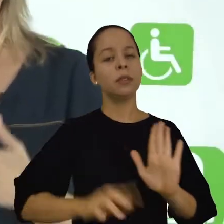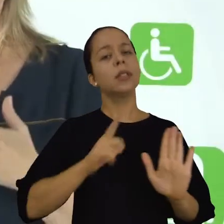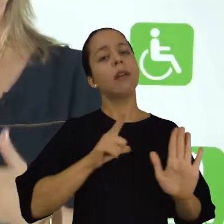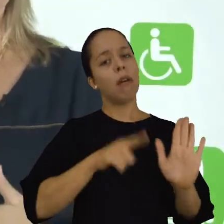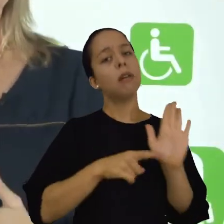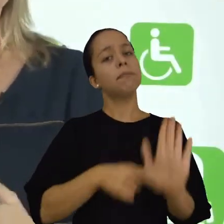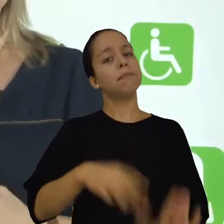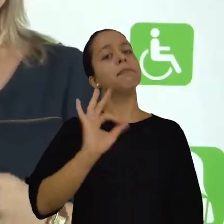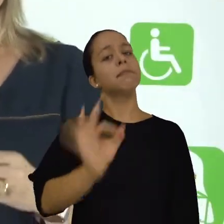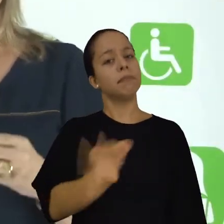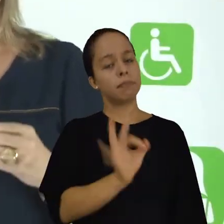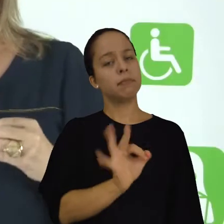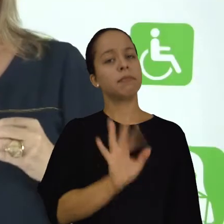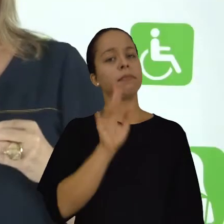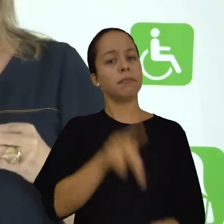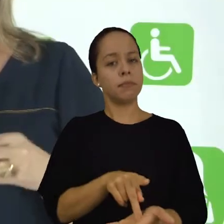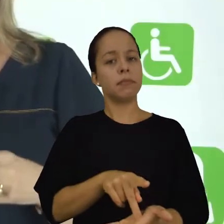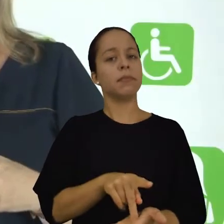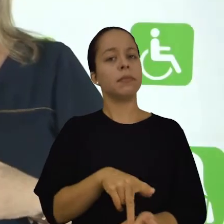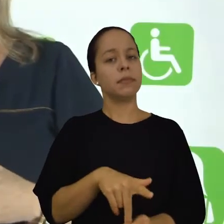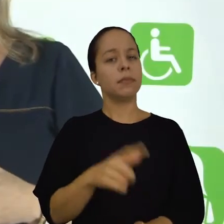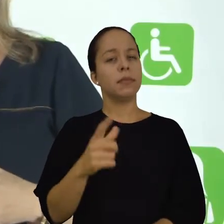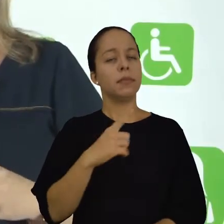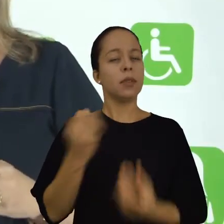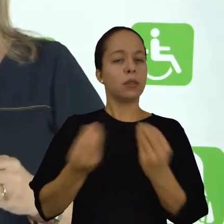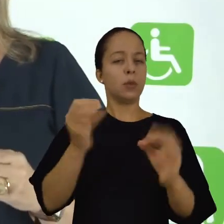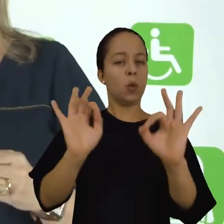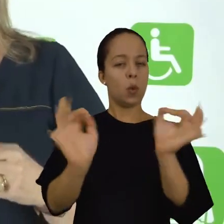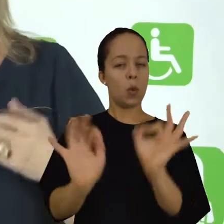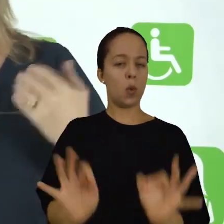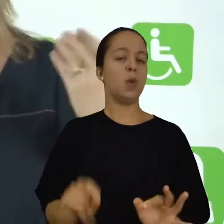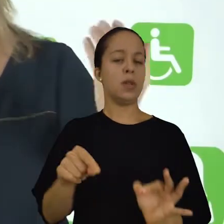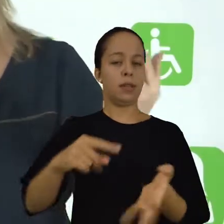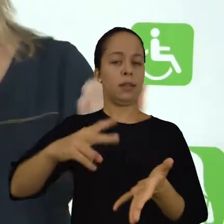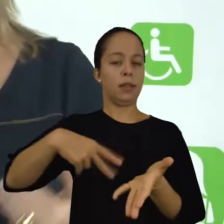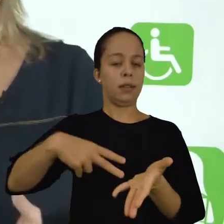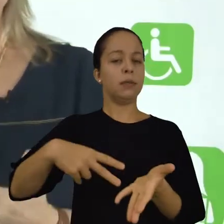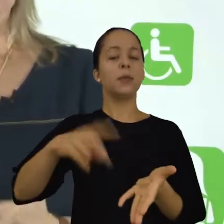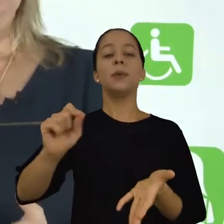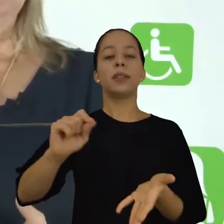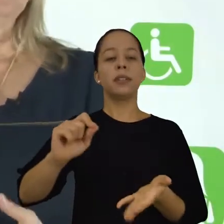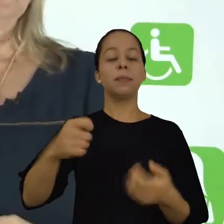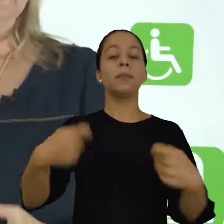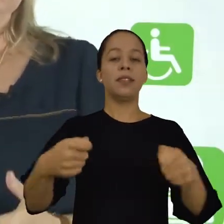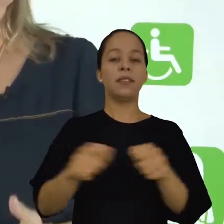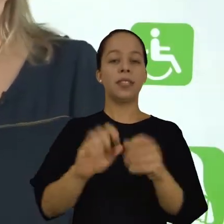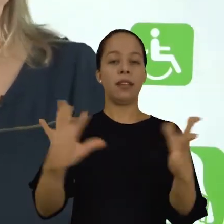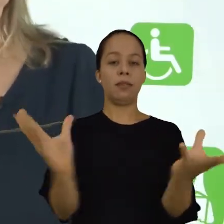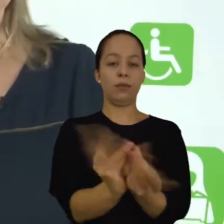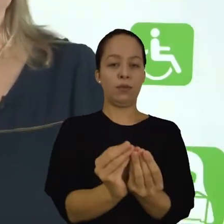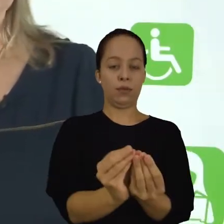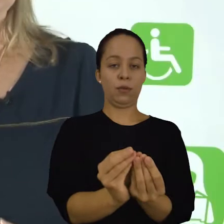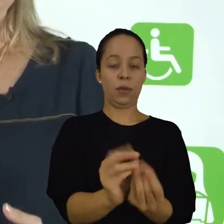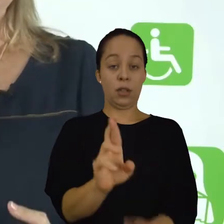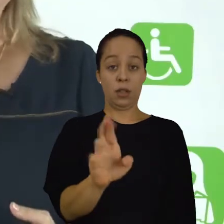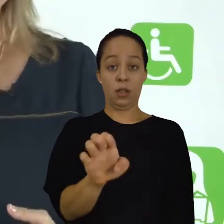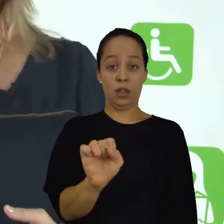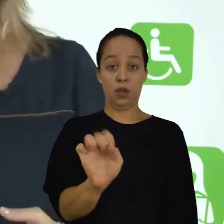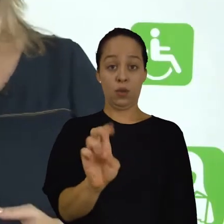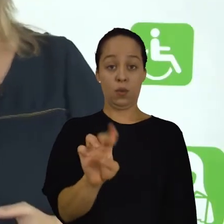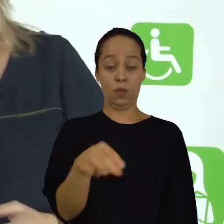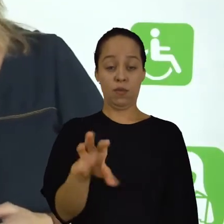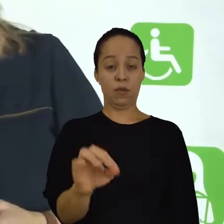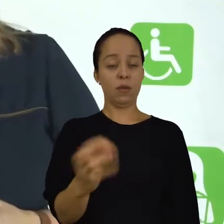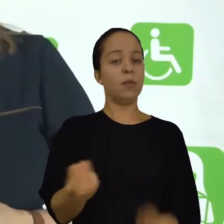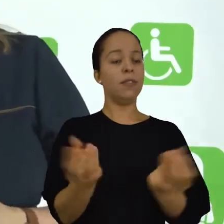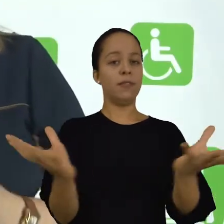que muito nos ajuda na hora da sistematização dessa leitura é fazer o resumo. Em